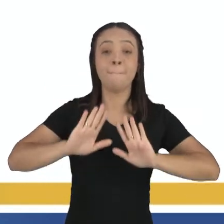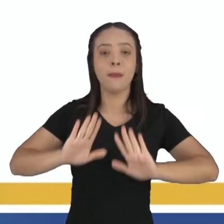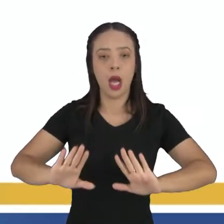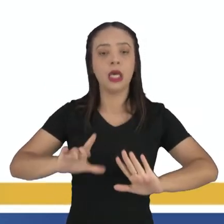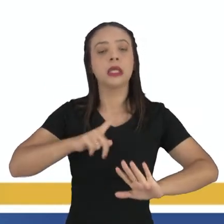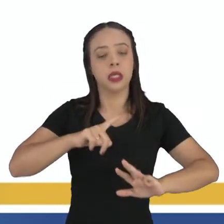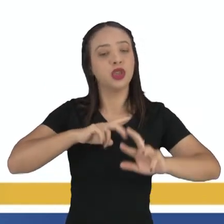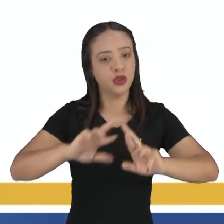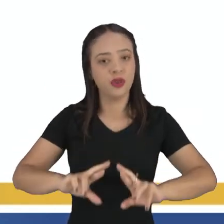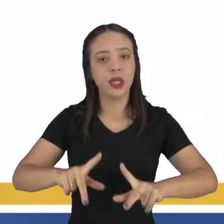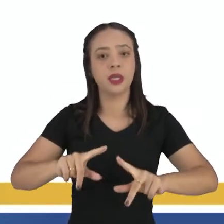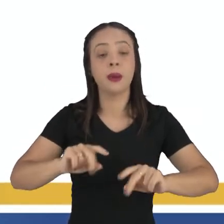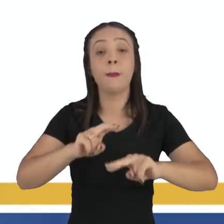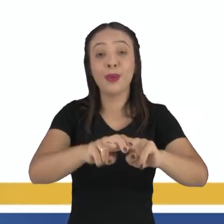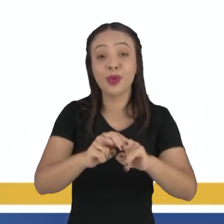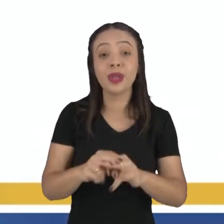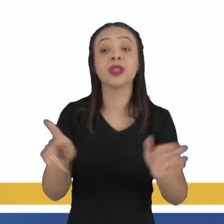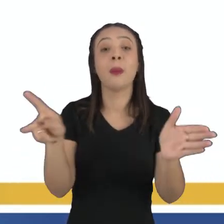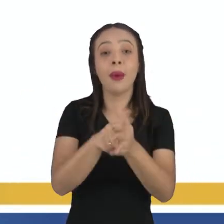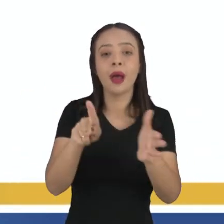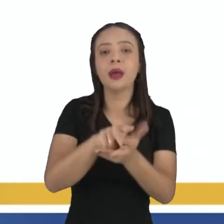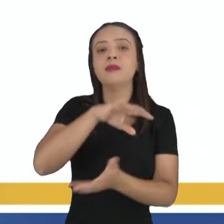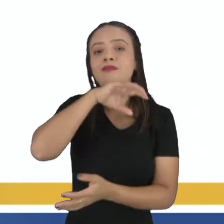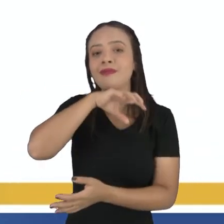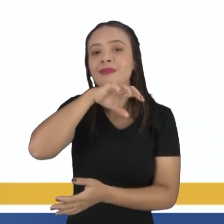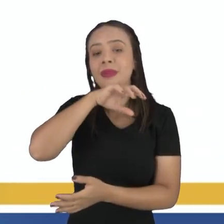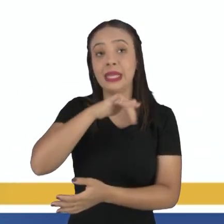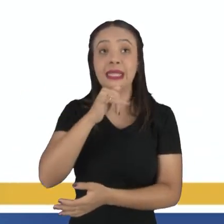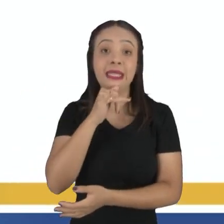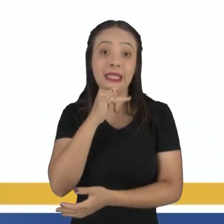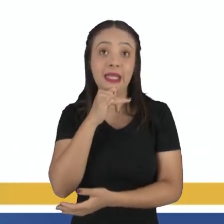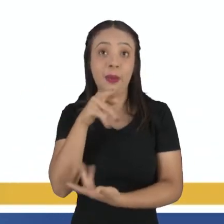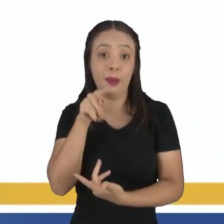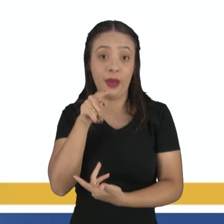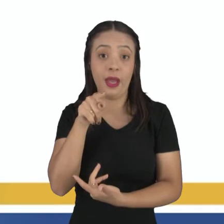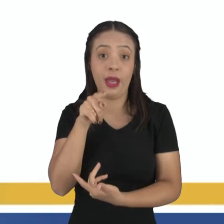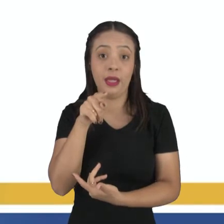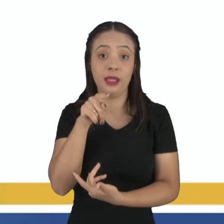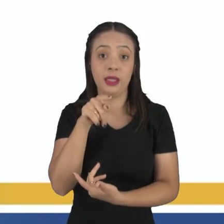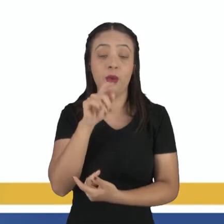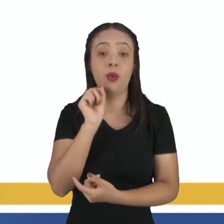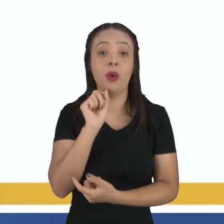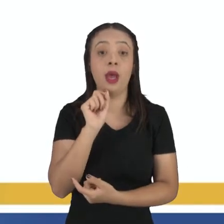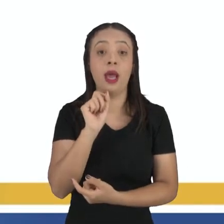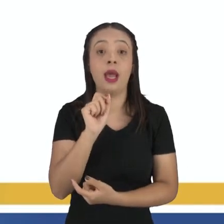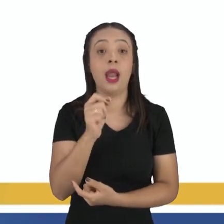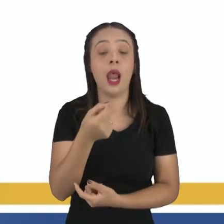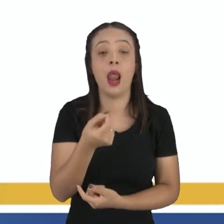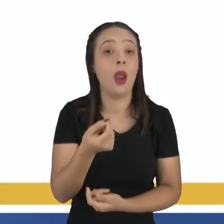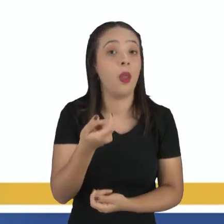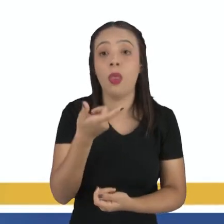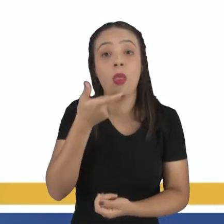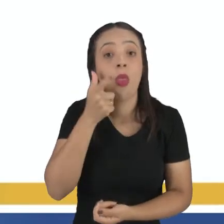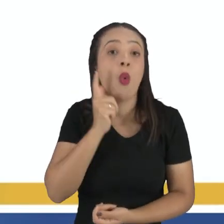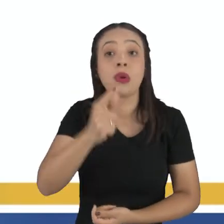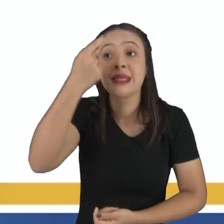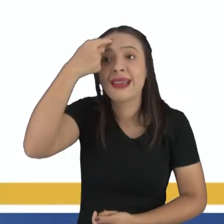particularidades que os definem como animais. Por exemplo, esponjas do mar são heterótrofas. Ou seja, elas não